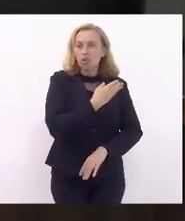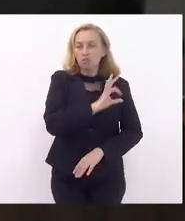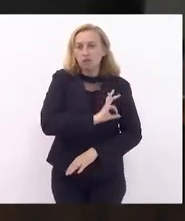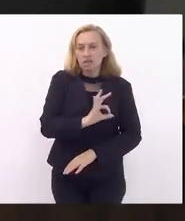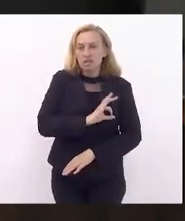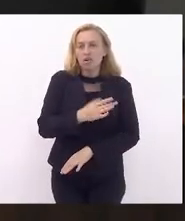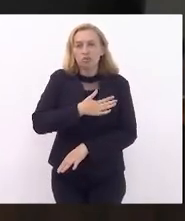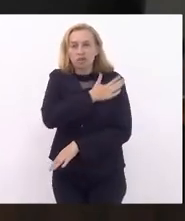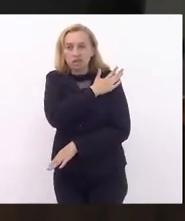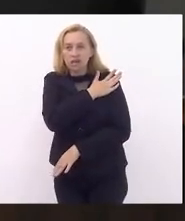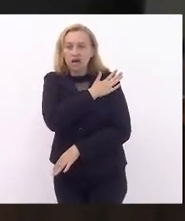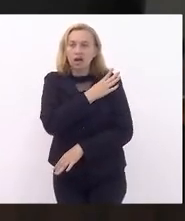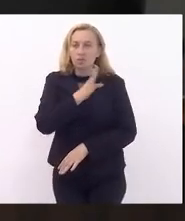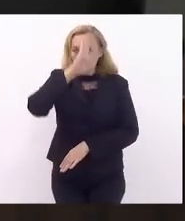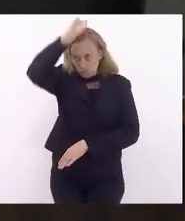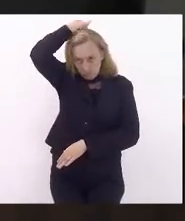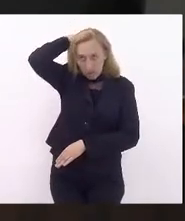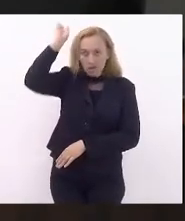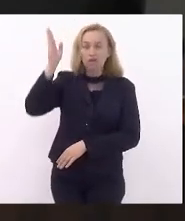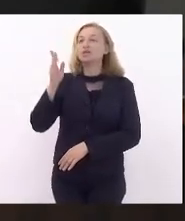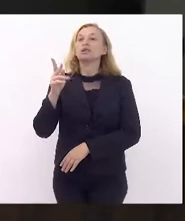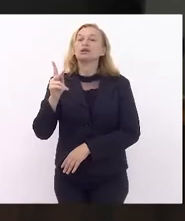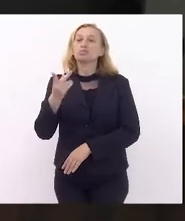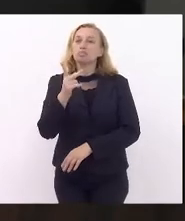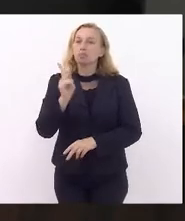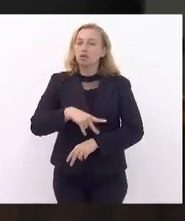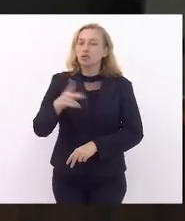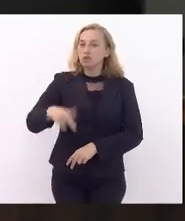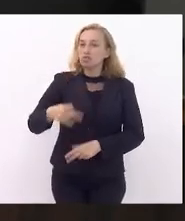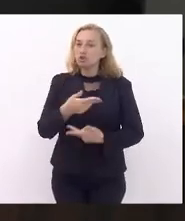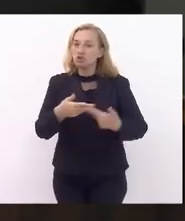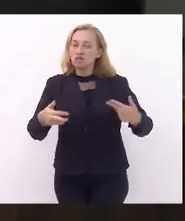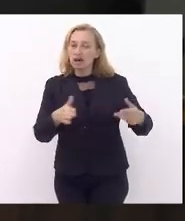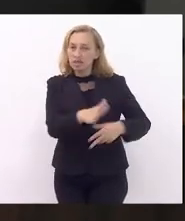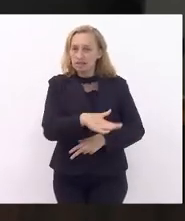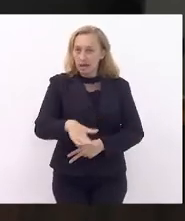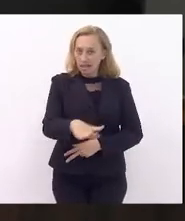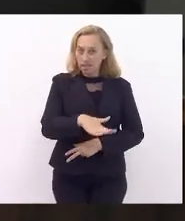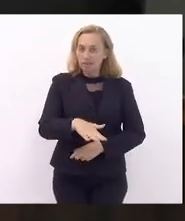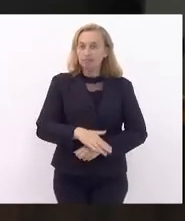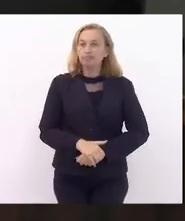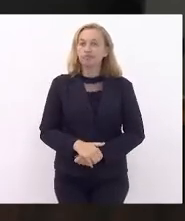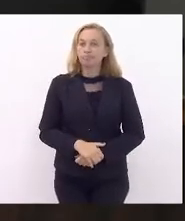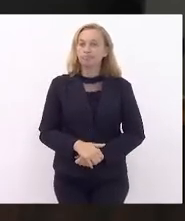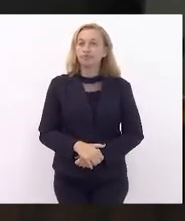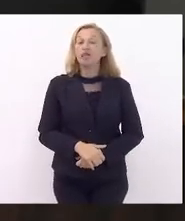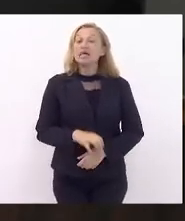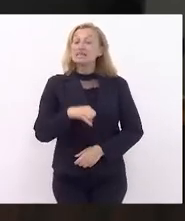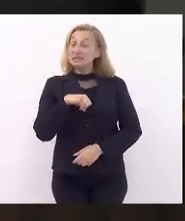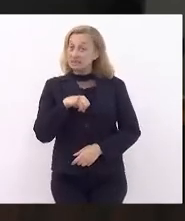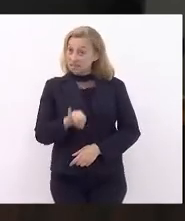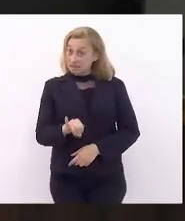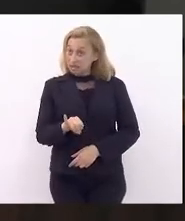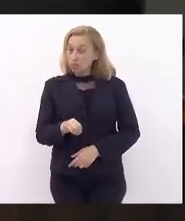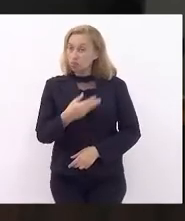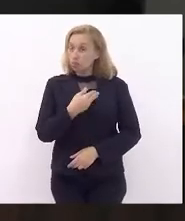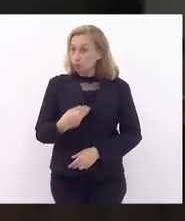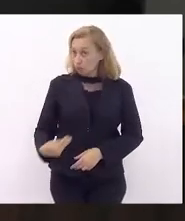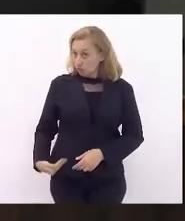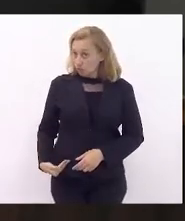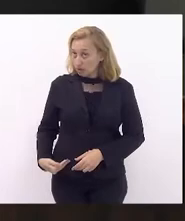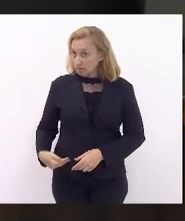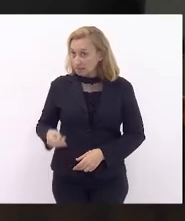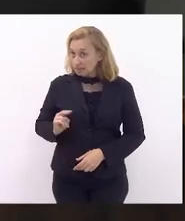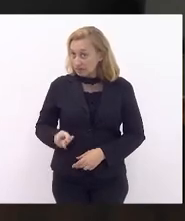professores. São diversos servidores de várias categorias, de várias áreas. Se o governo seguisse